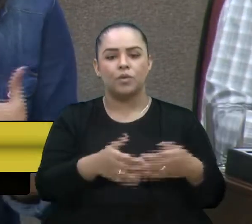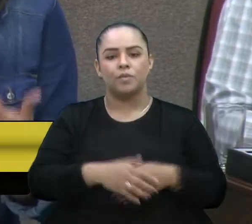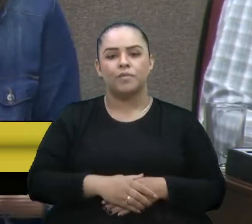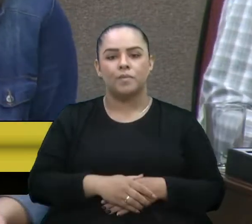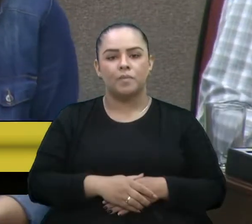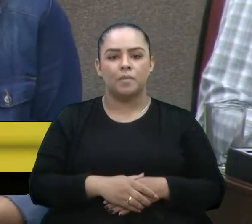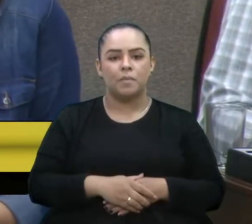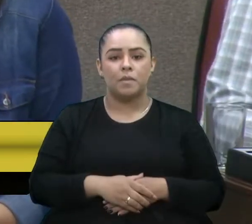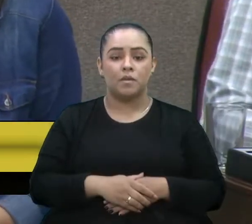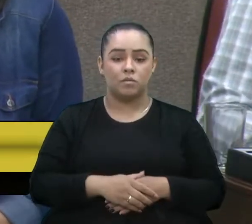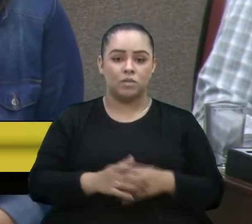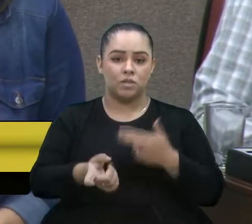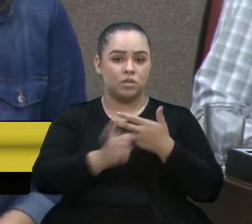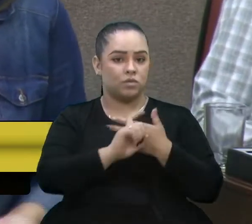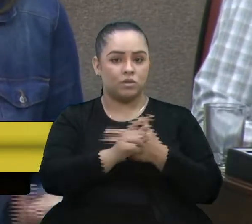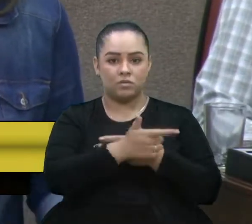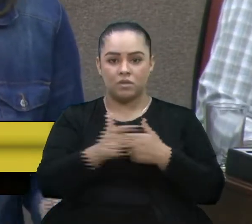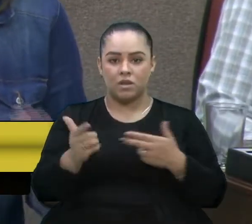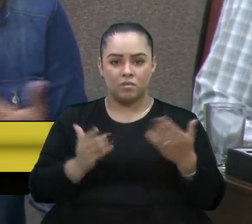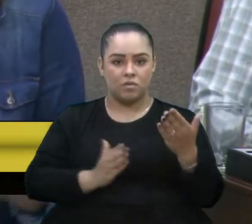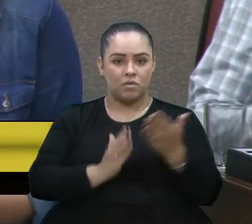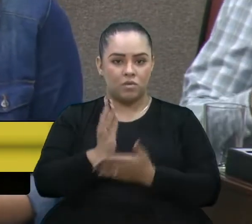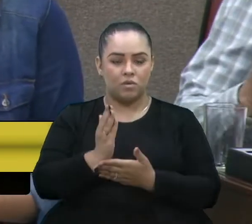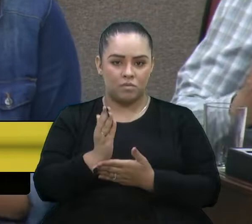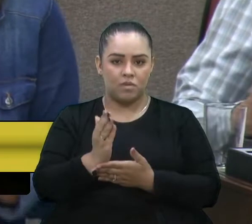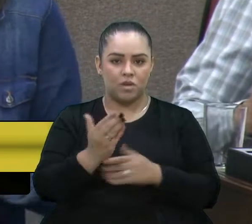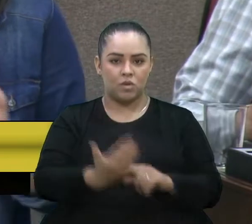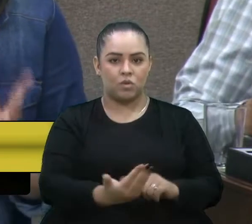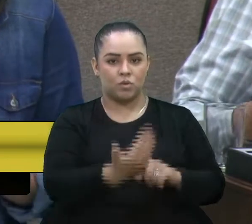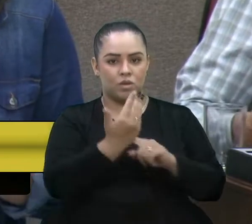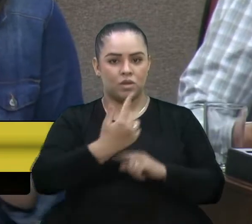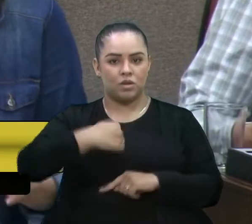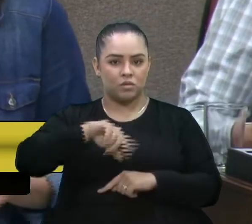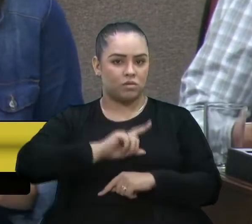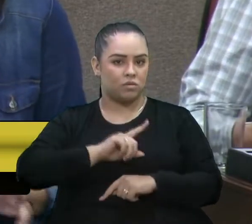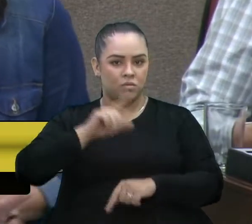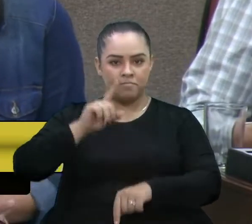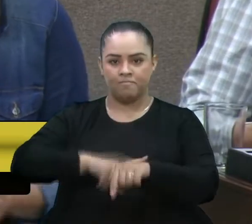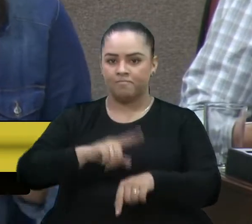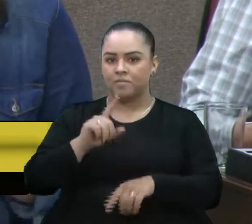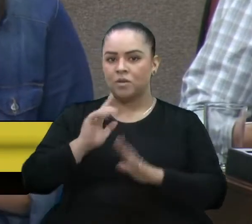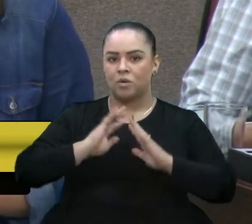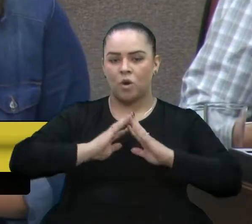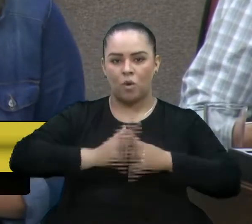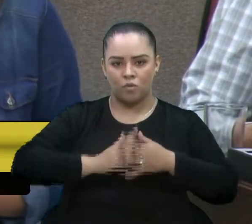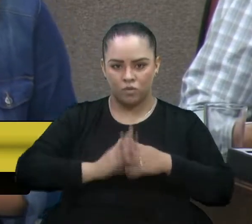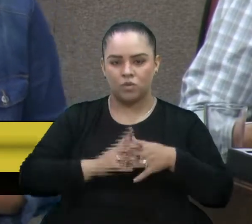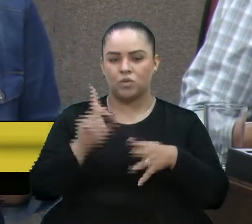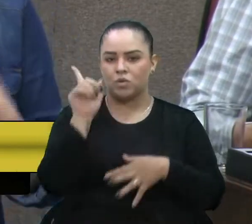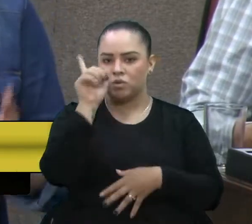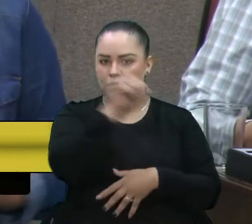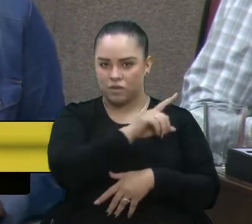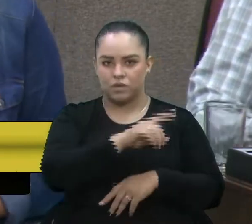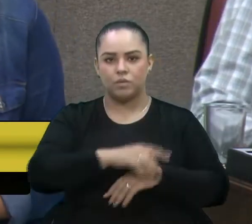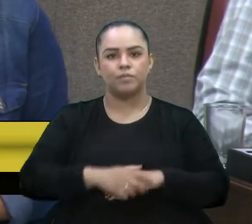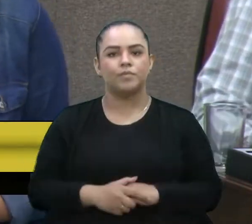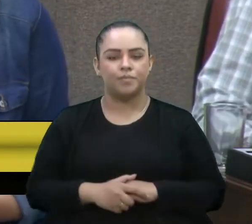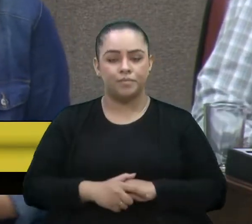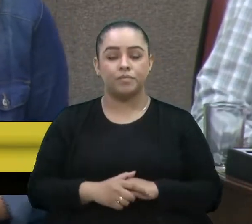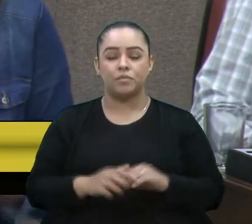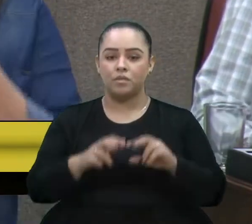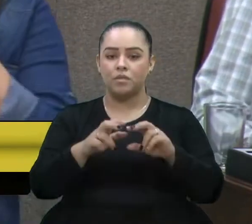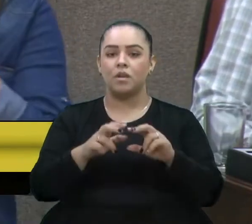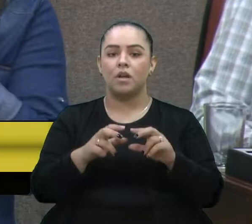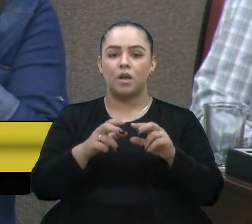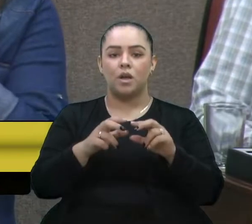tinha autorização, técnicos, para nos auxiliar. Nós estávamos num momento muito conflituoso. Então, nesse sentido, a gente